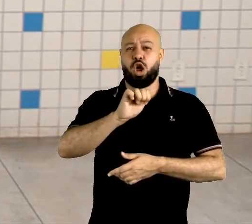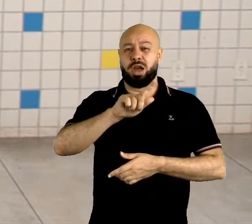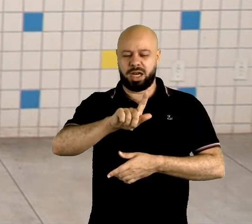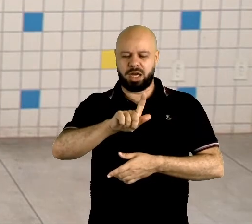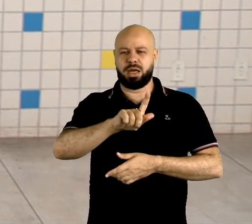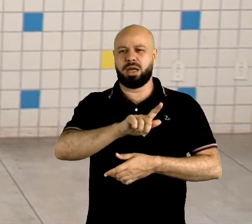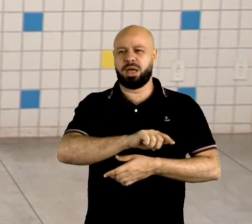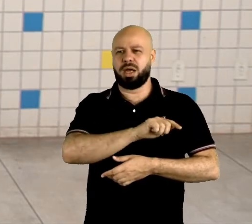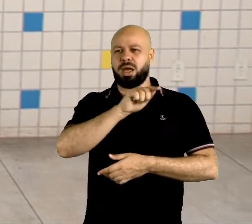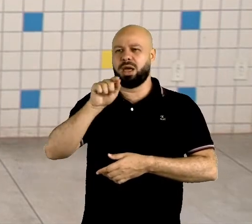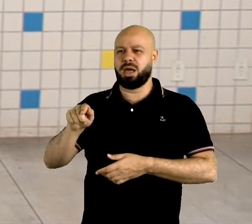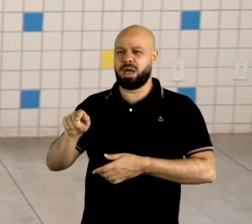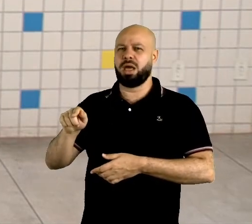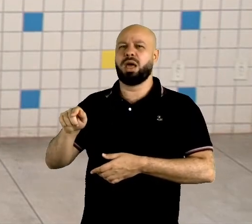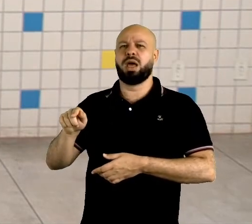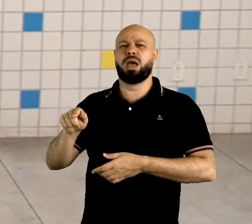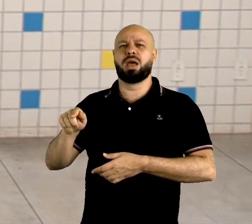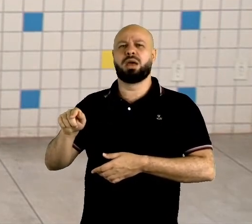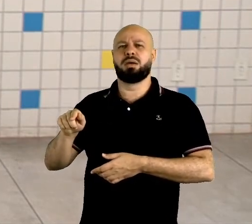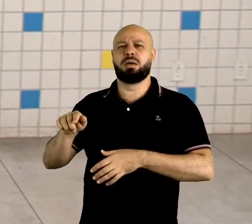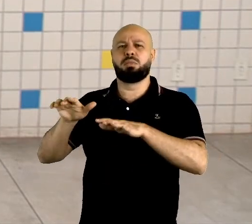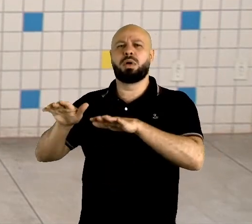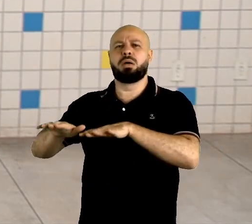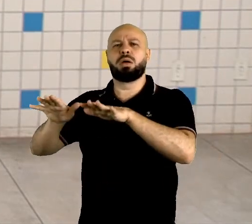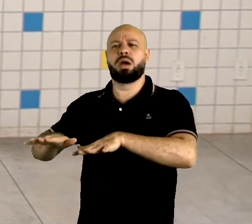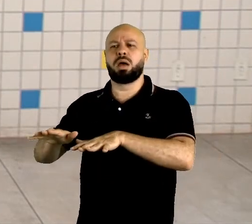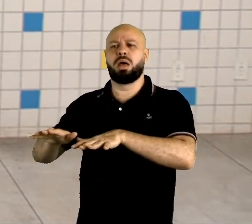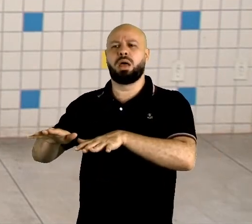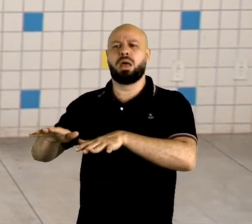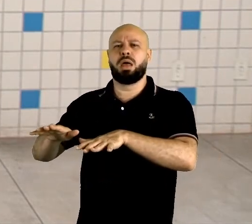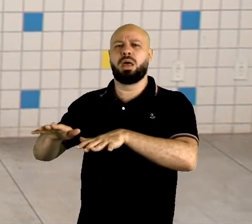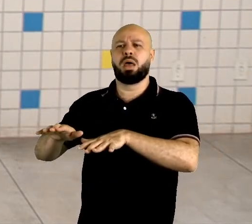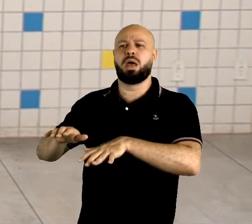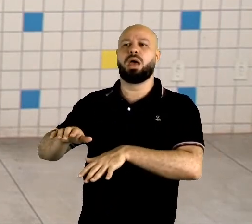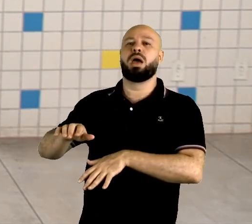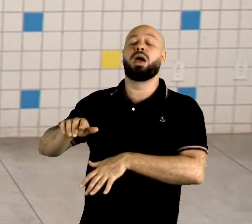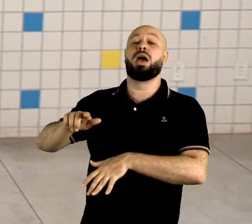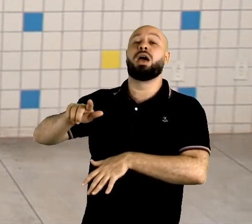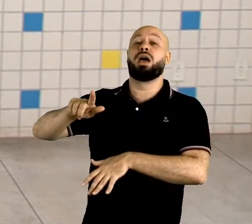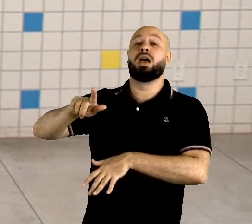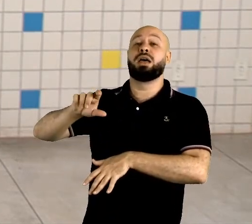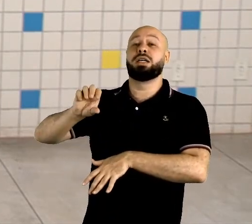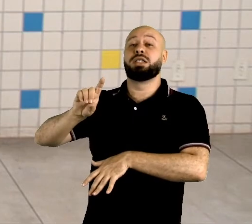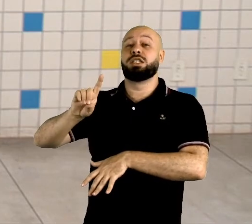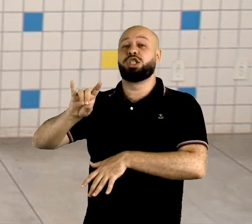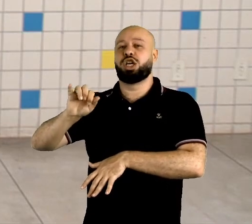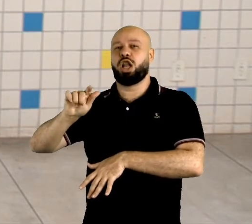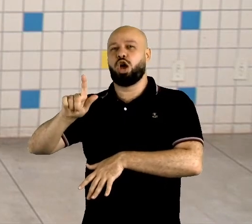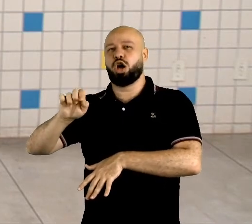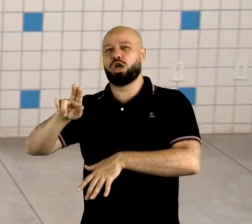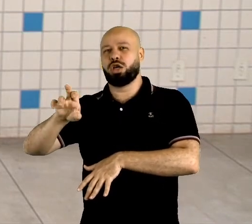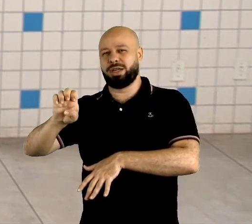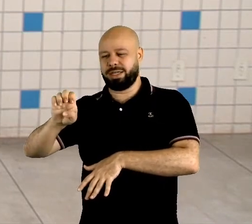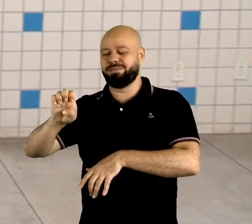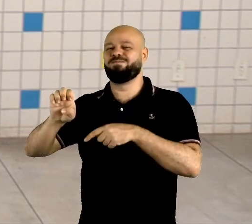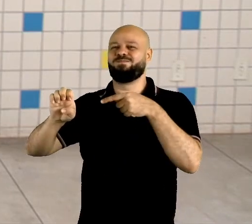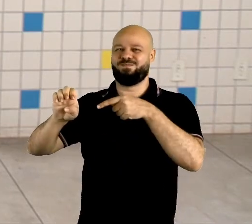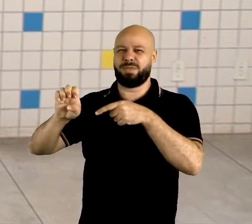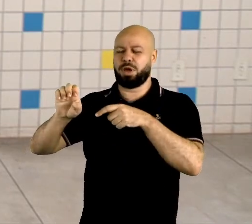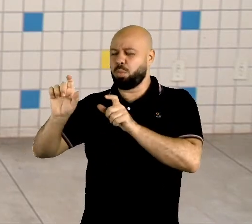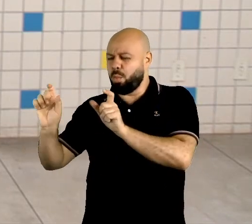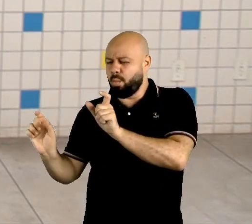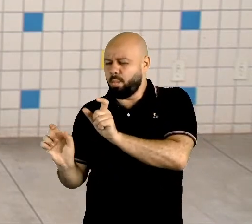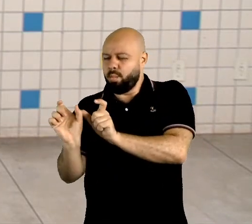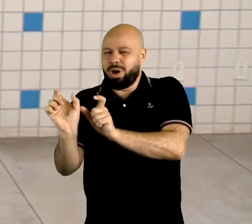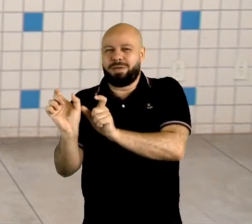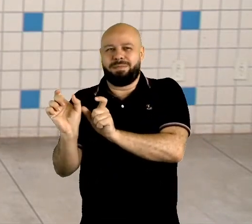terminado com G. No britânico eu termino com GUE. Então, há essa diferença também na